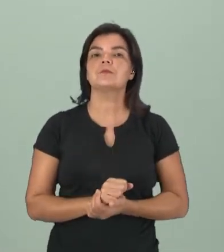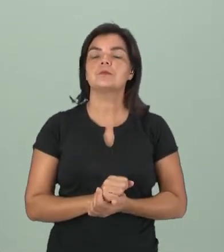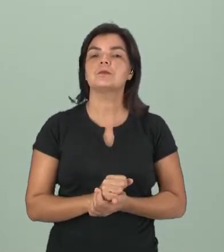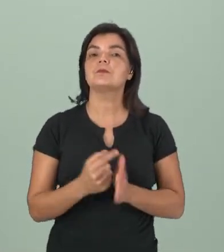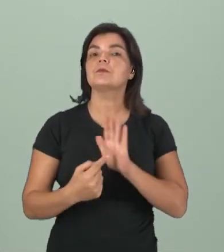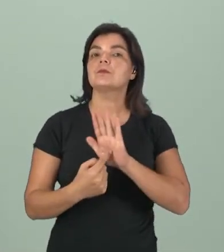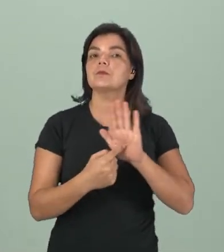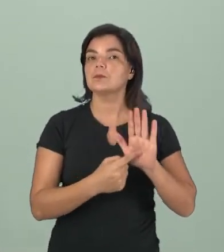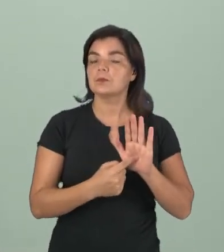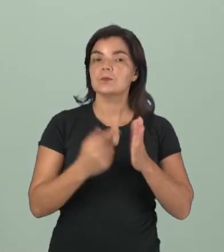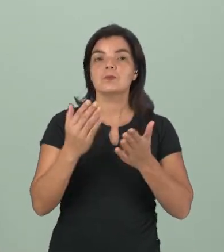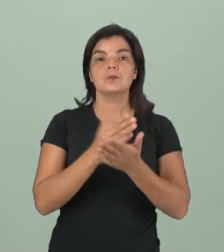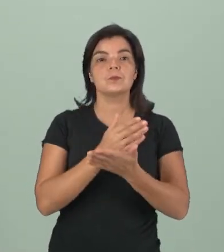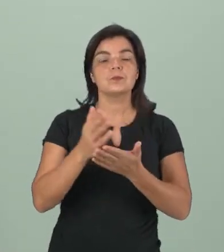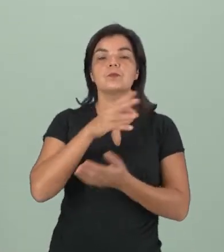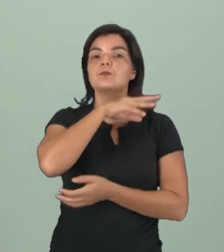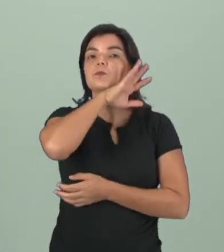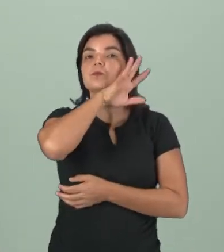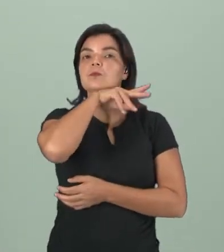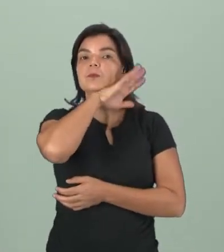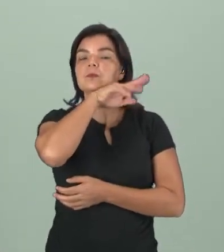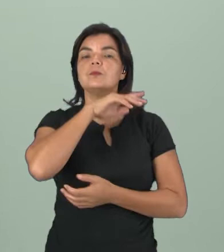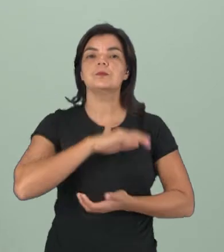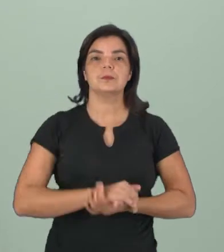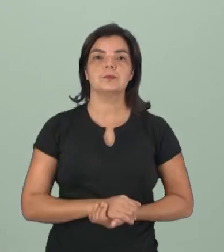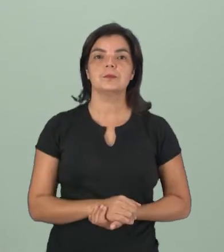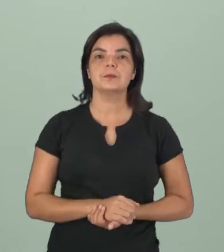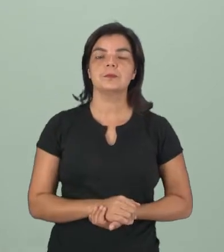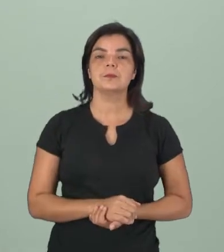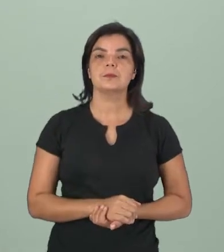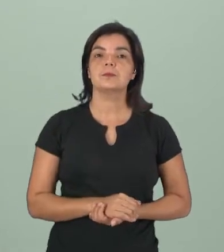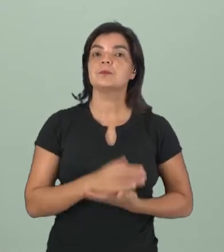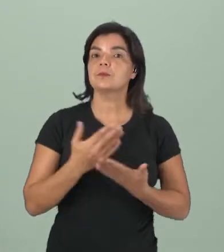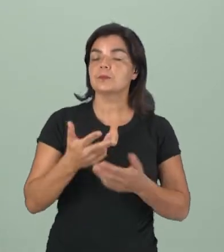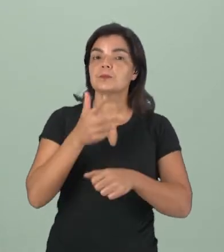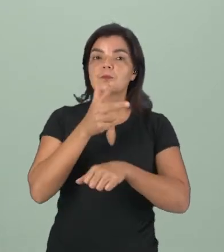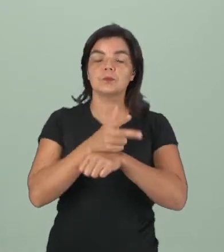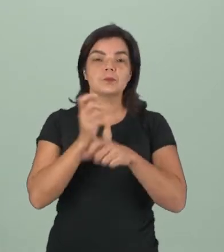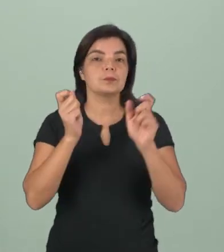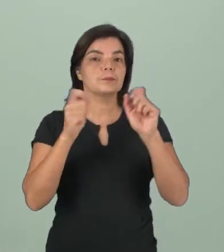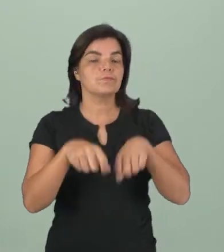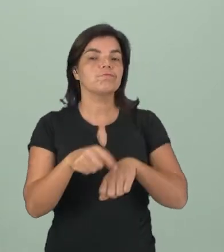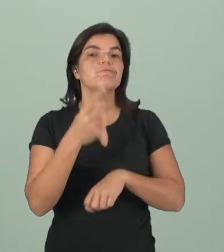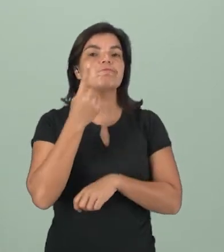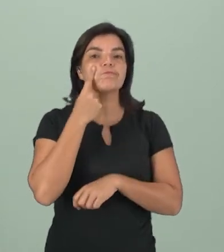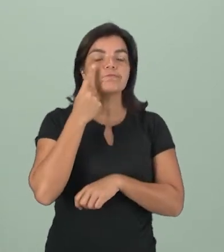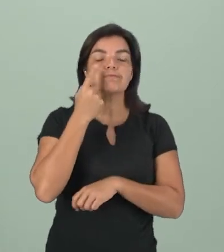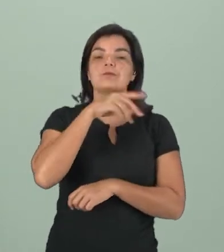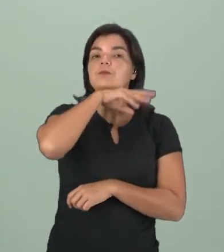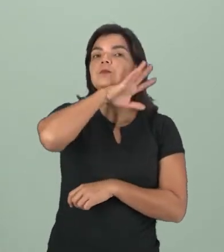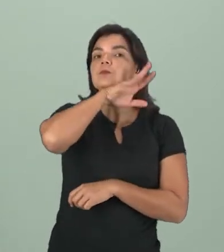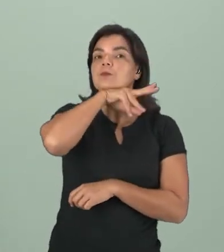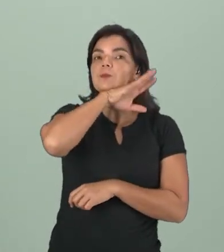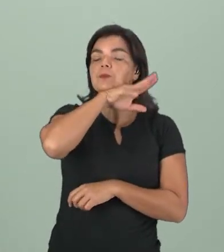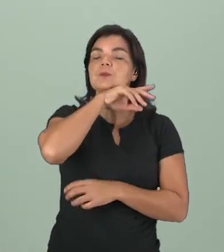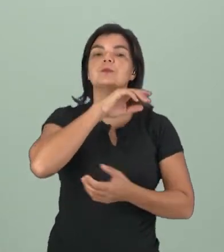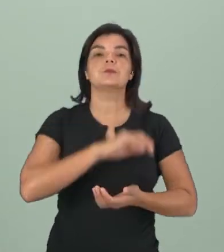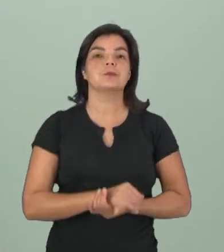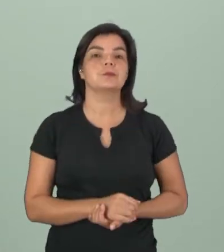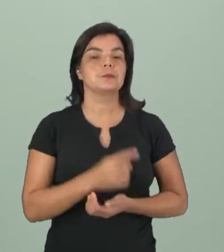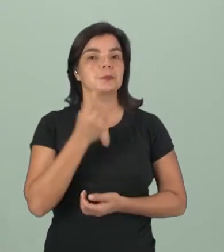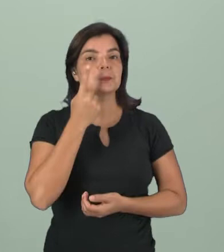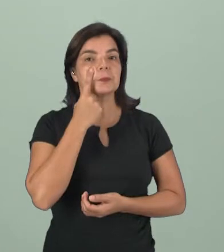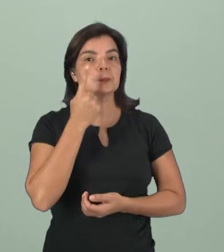retratava sobre alguns animais, certo? No vídeo foi possível observar os animais, foi